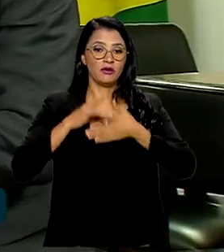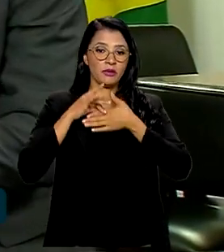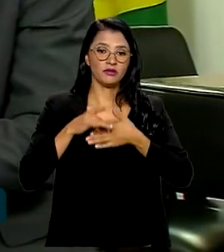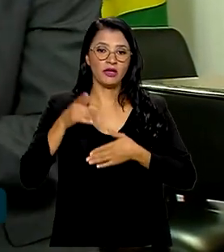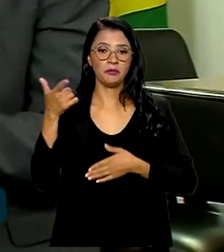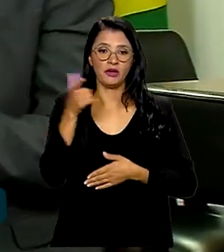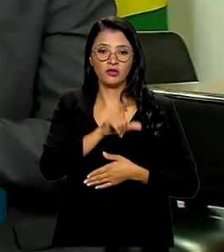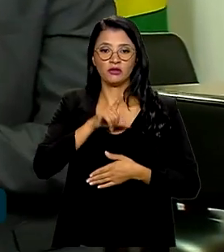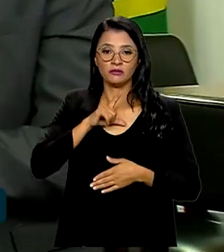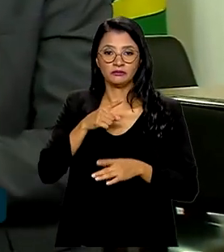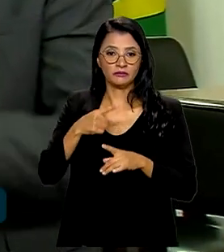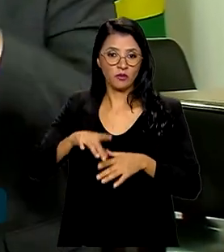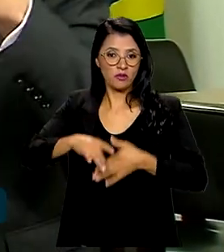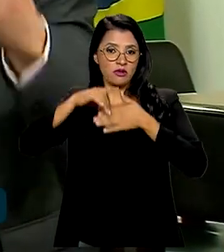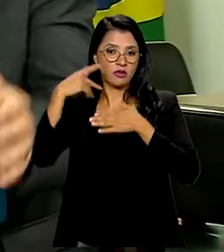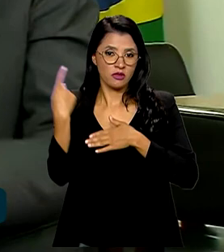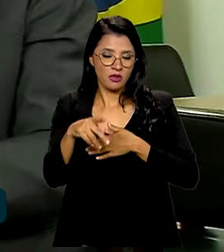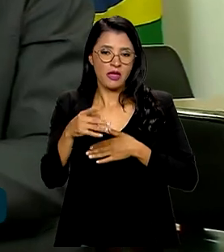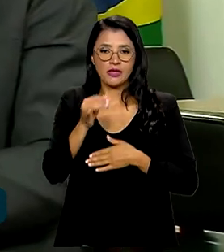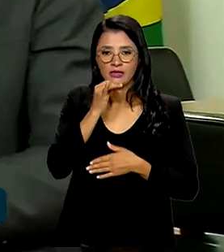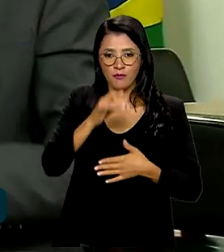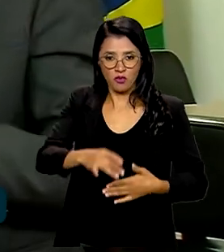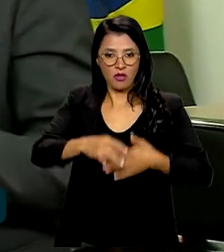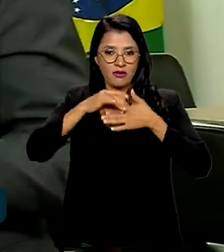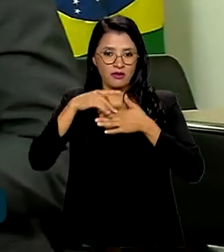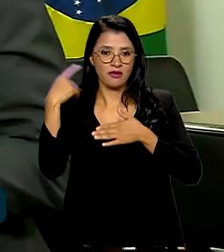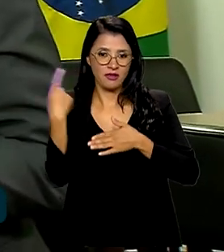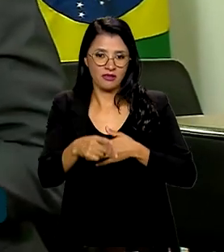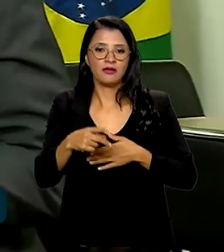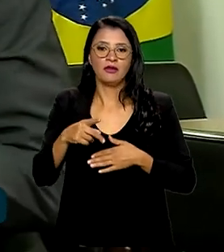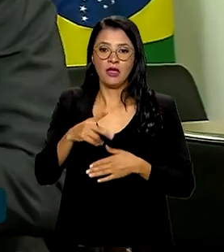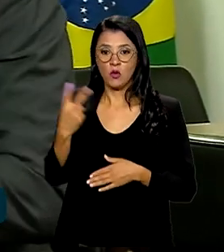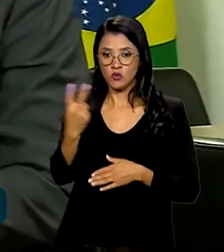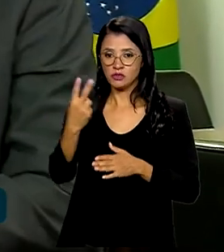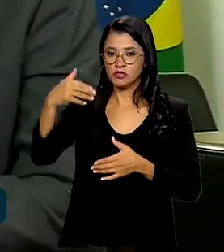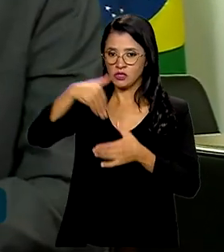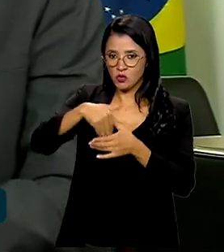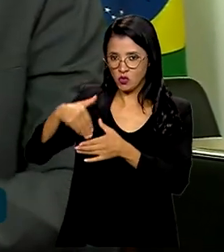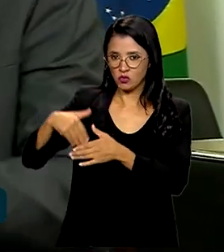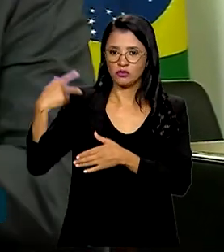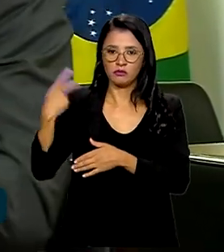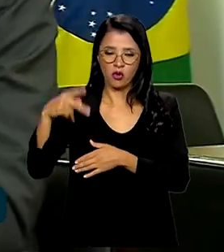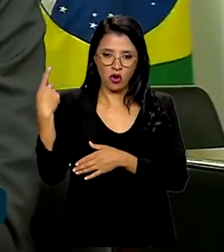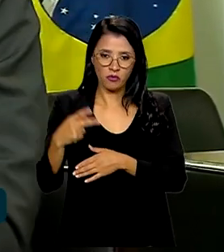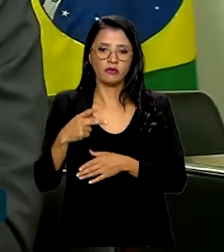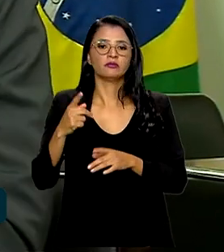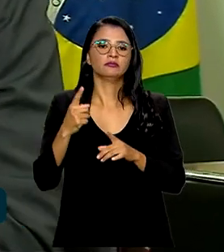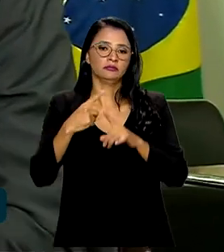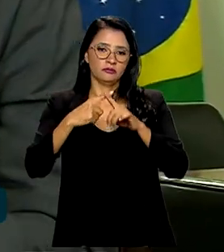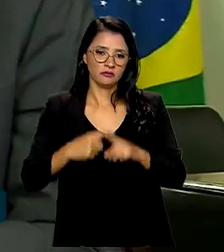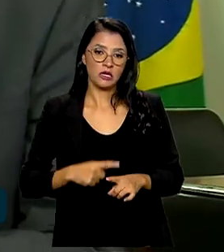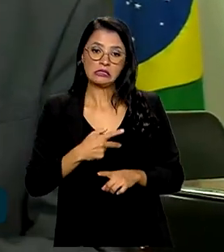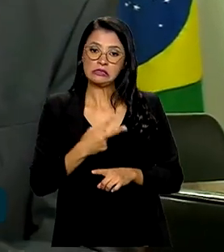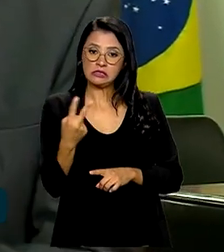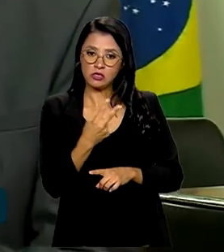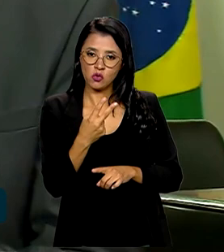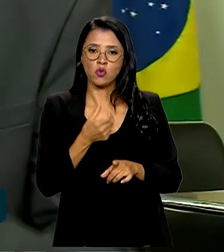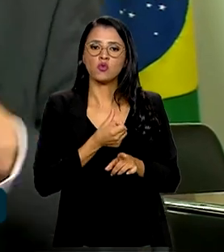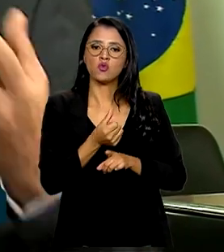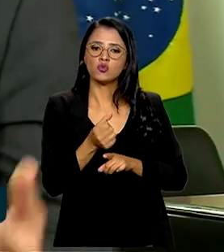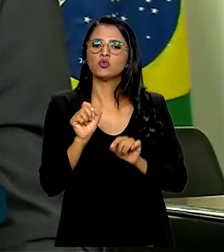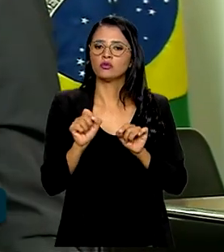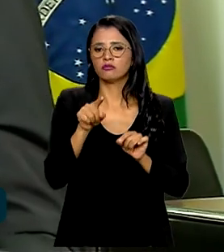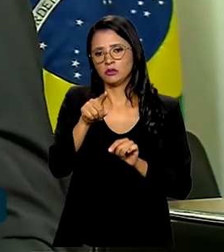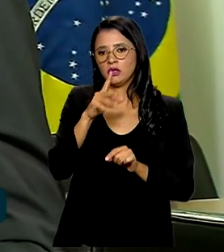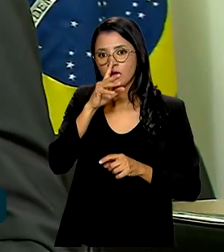campeonato, você está na liderança do campeonato, você vai para o segundo turno do campeonato, desse segundo semestre, você